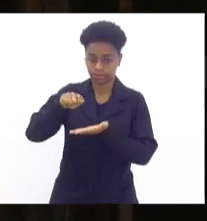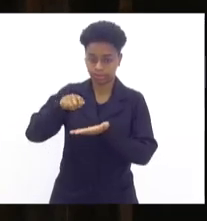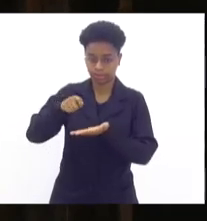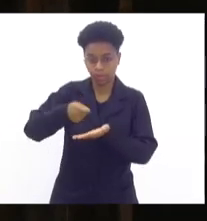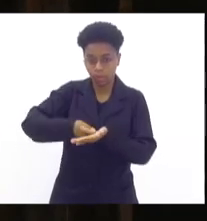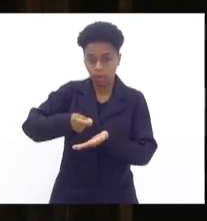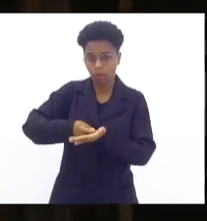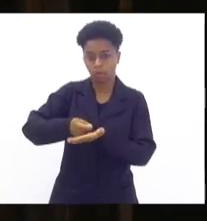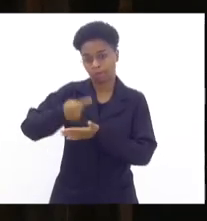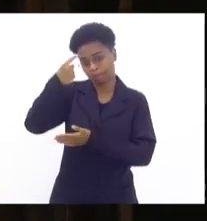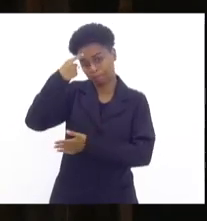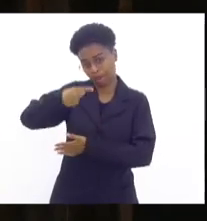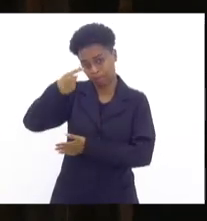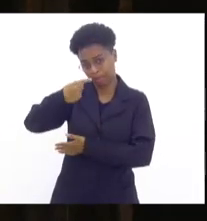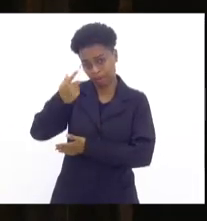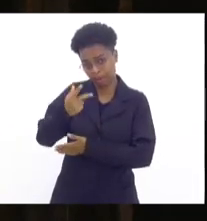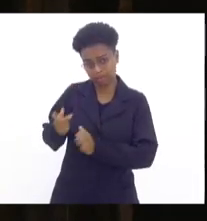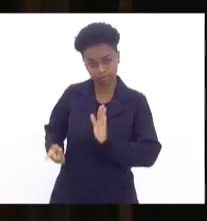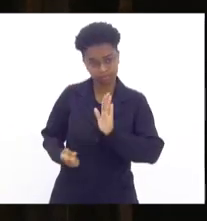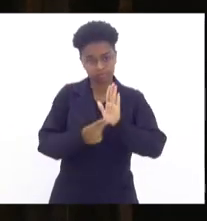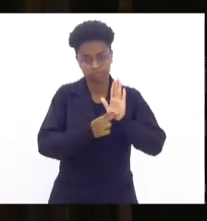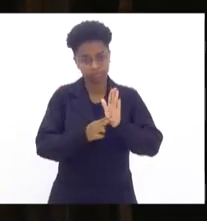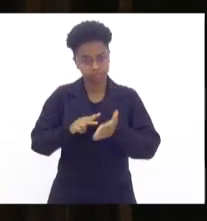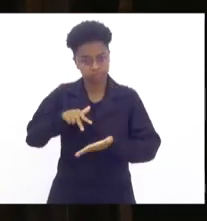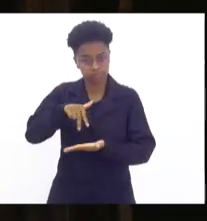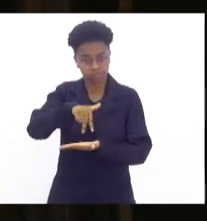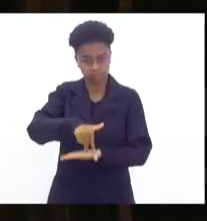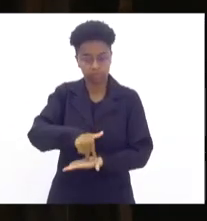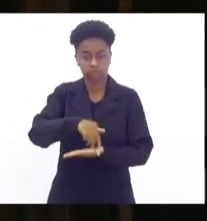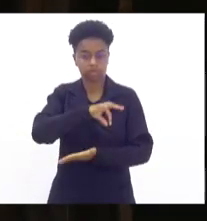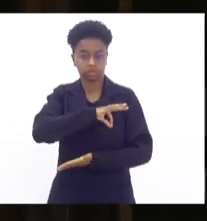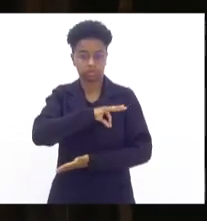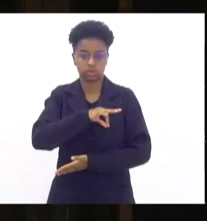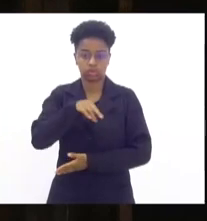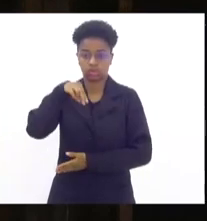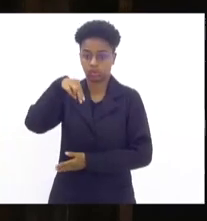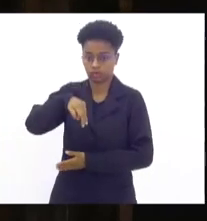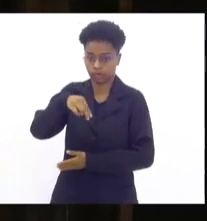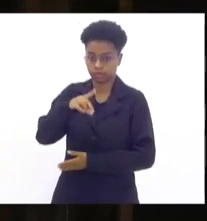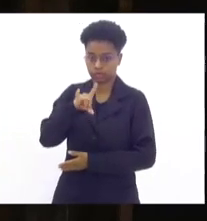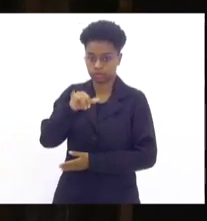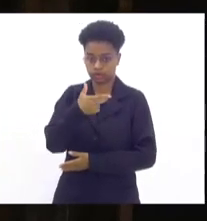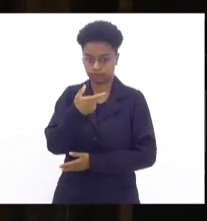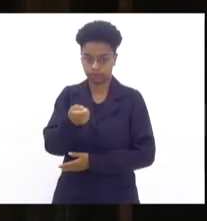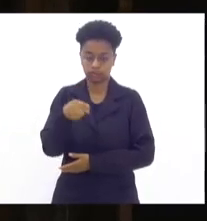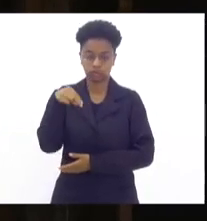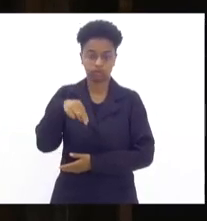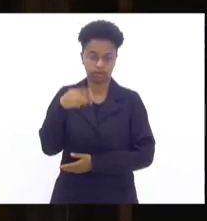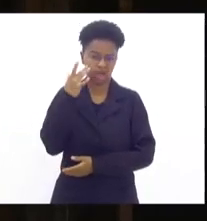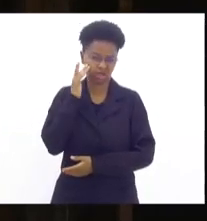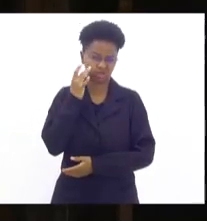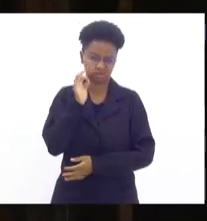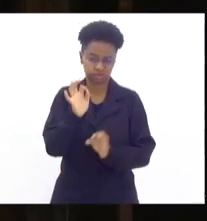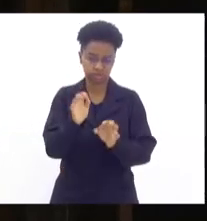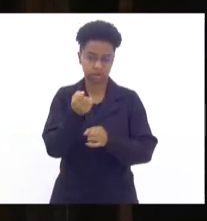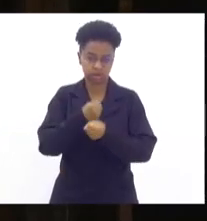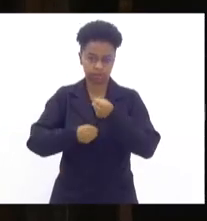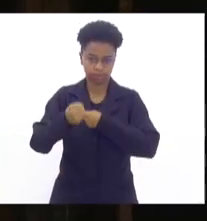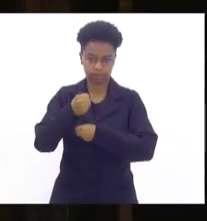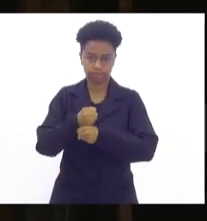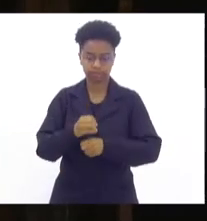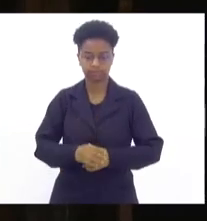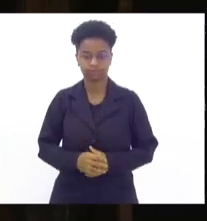de assumir a titularidade da delegacia, em novembro, 20 de novembro, eu acho, do ano passado,